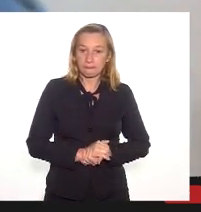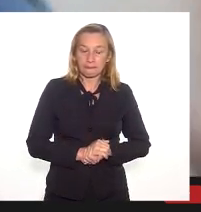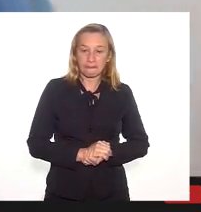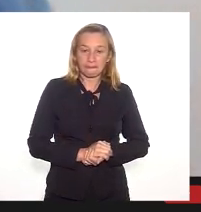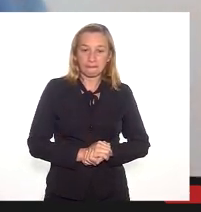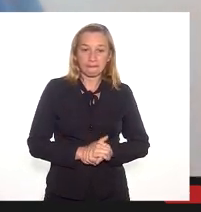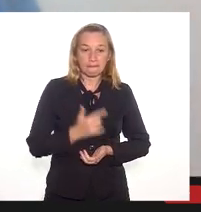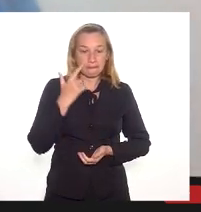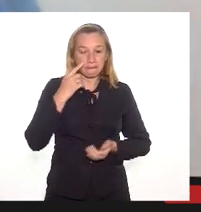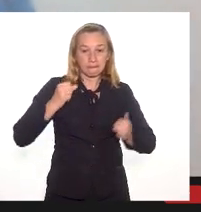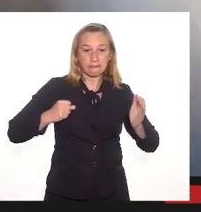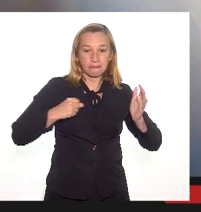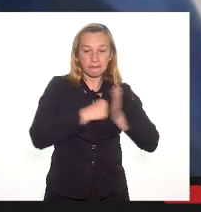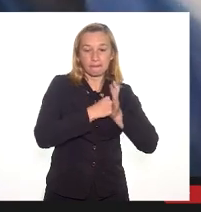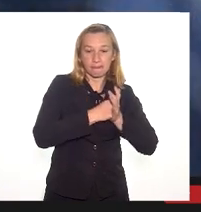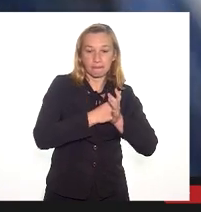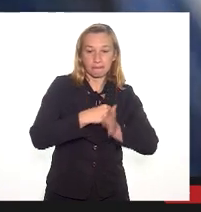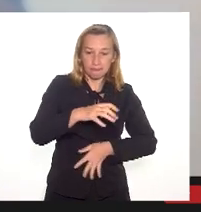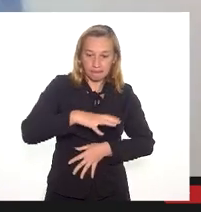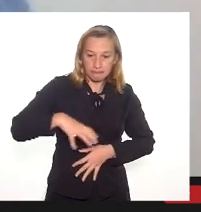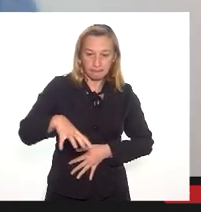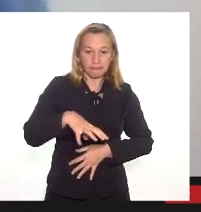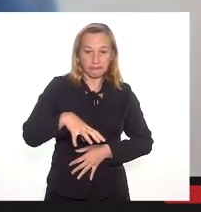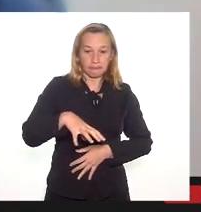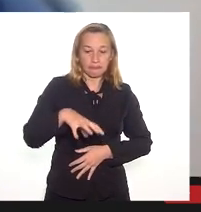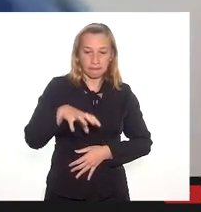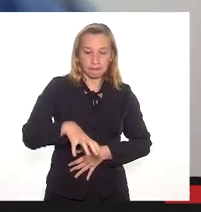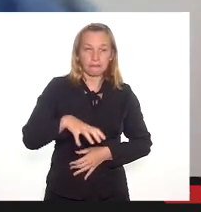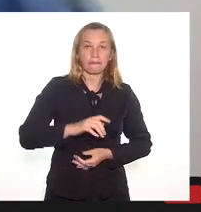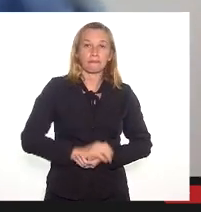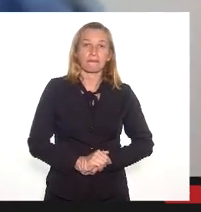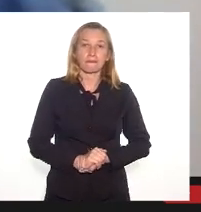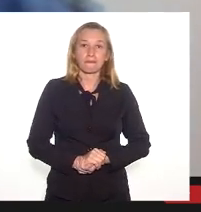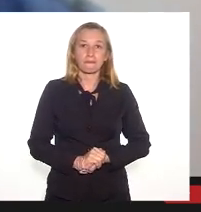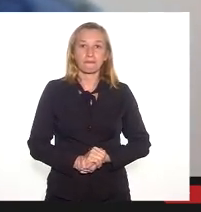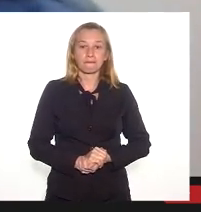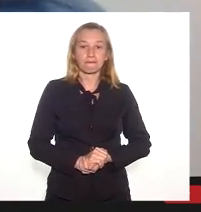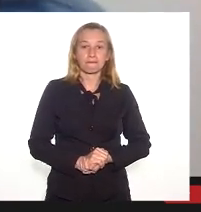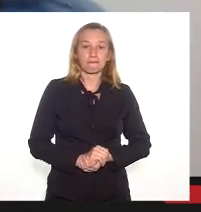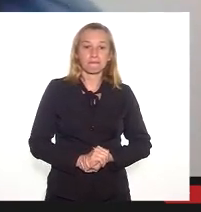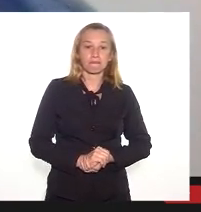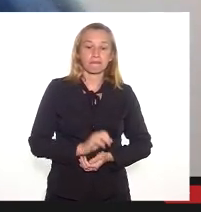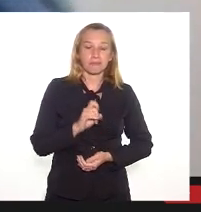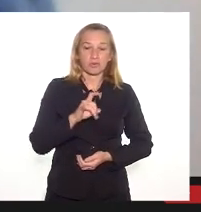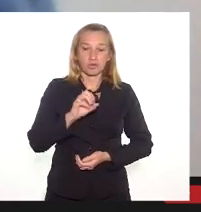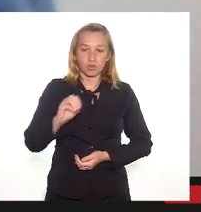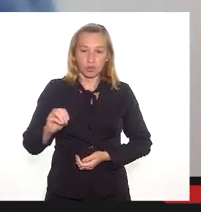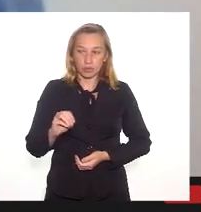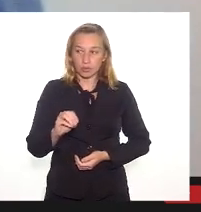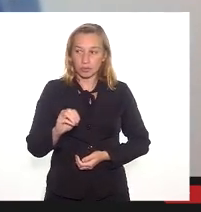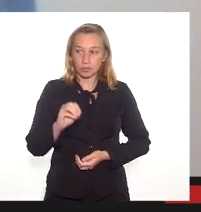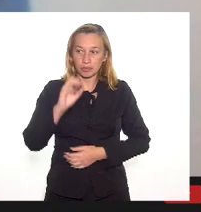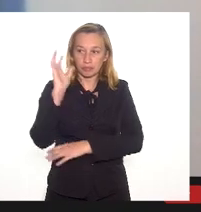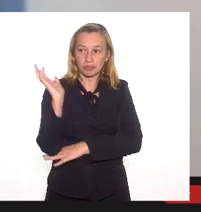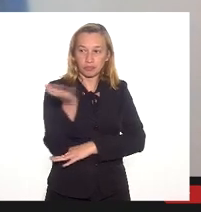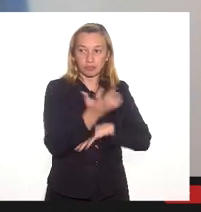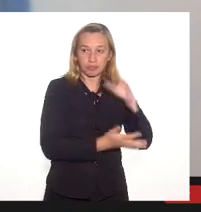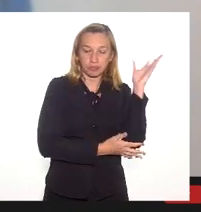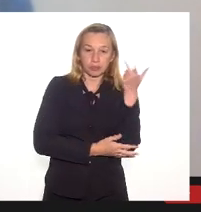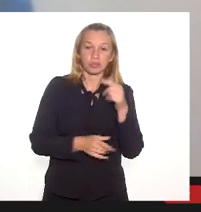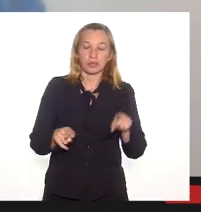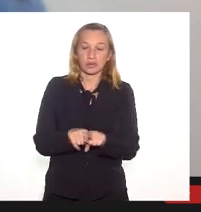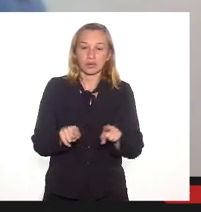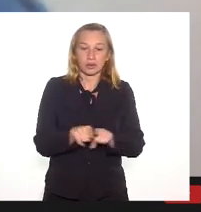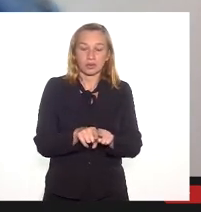tendo em vista o impacto regional do local, e sócio-ambiental, os, e os desdobramentos